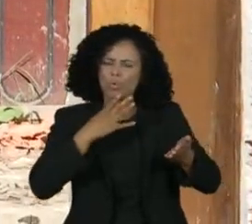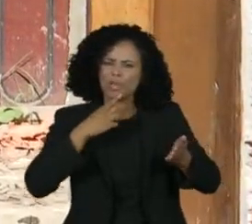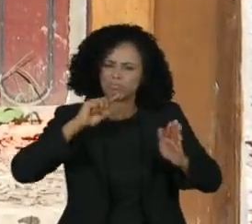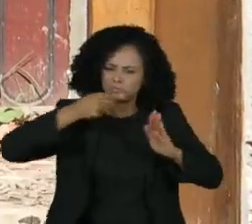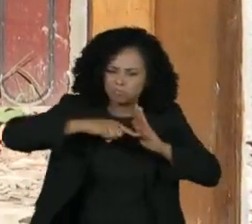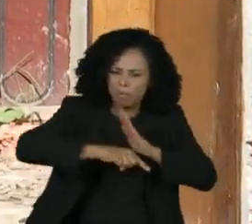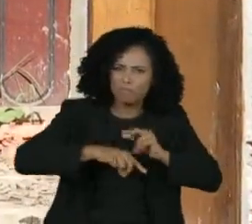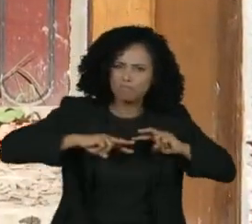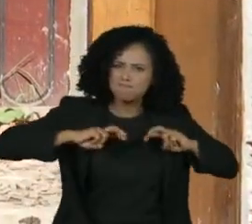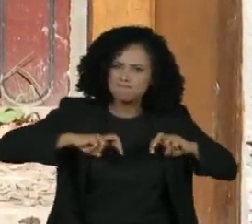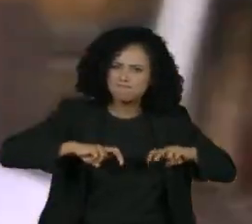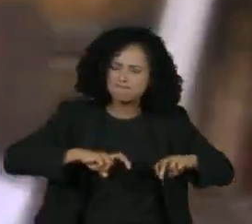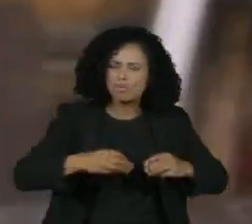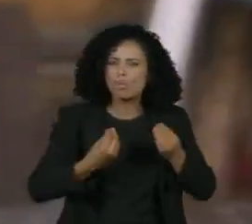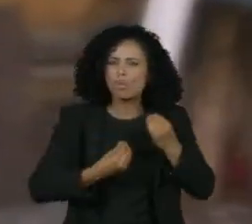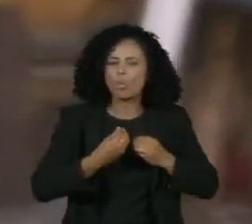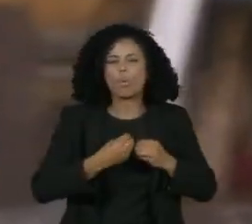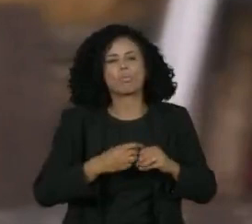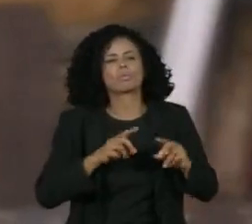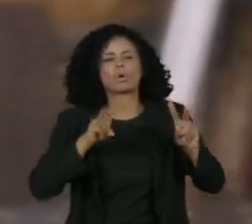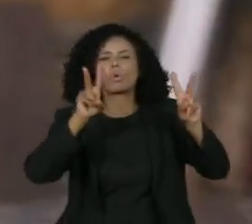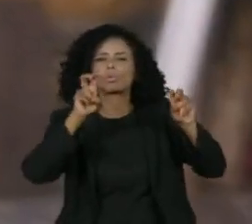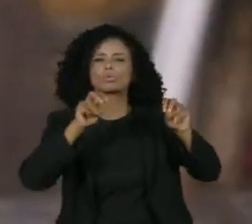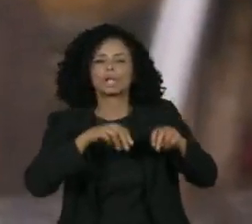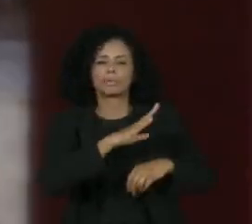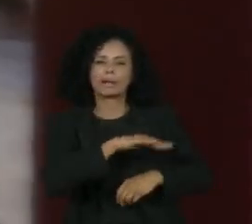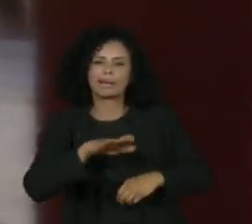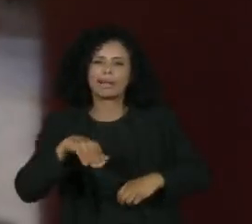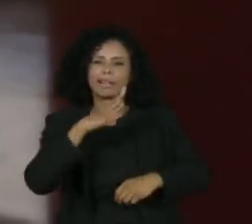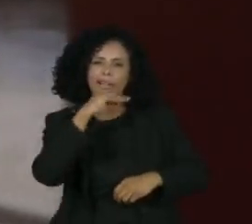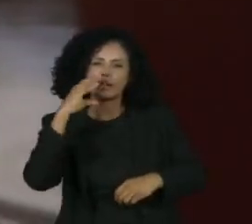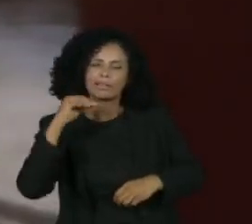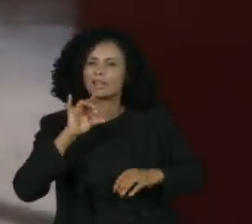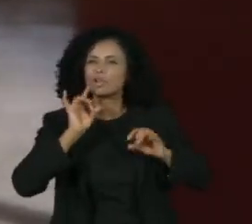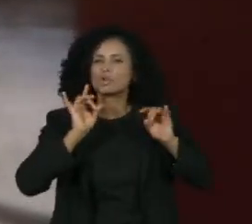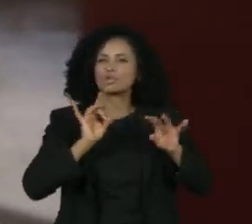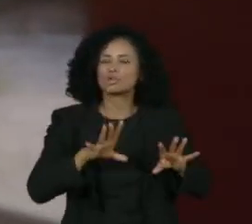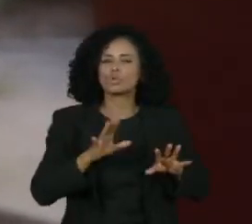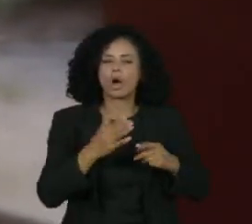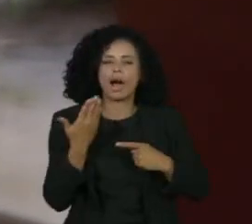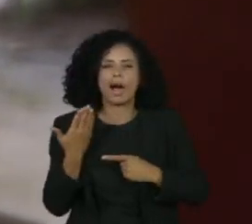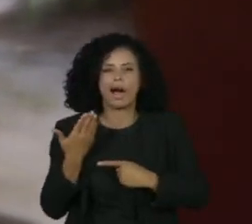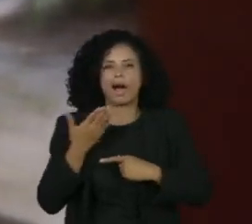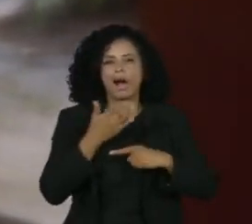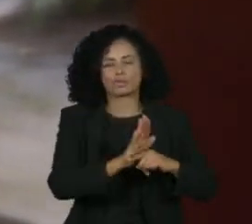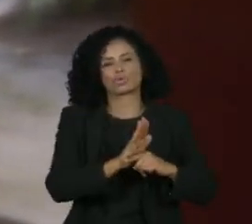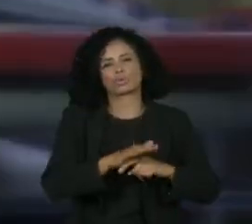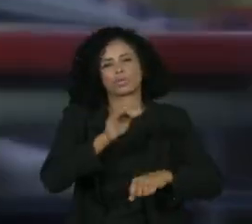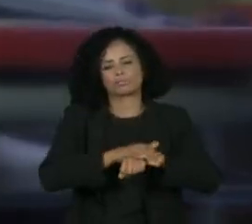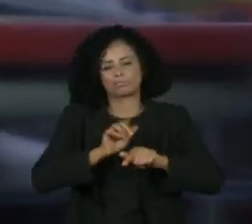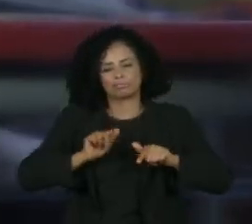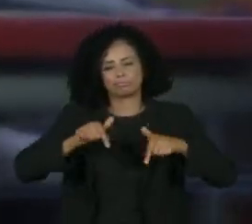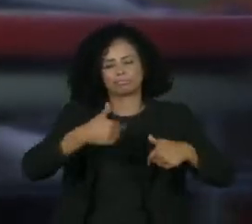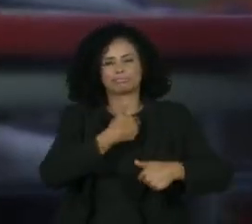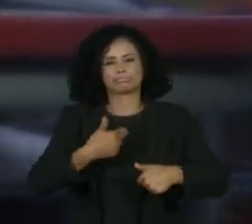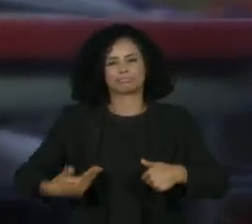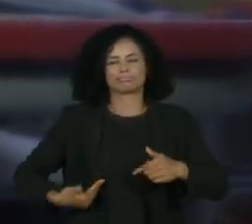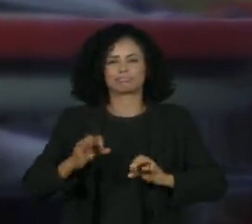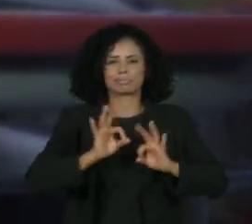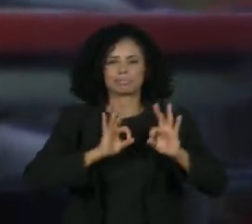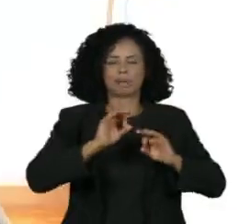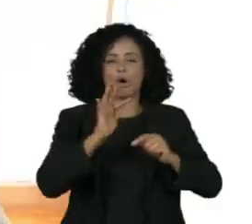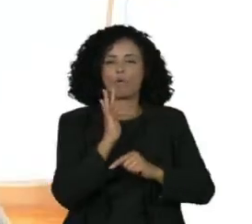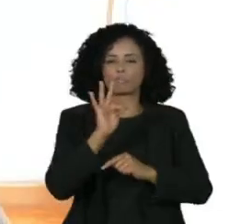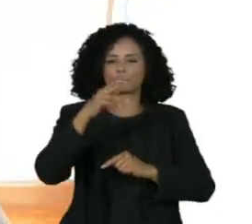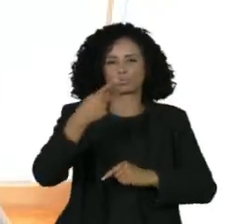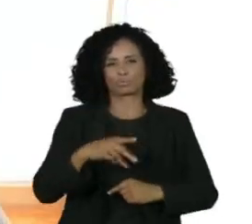temas relacionados à infância e à adolescência só tem a somar na construção de políticas públicas e no futuro do